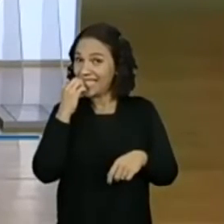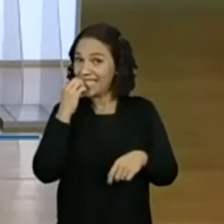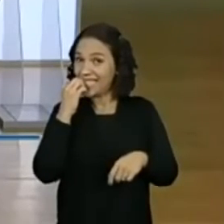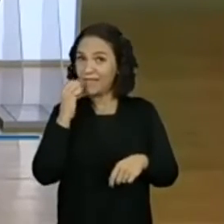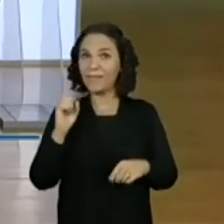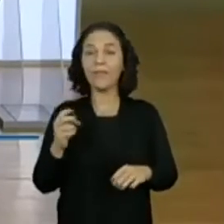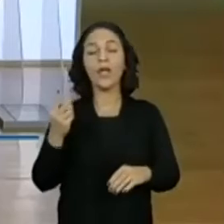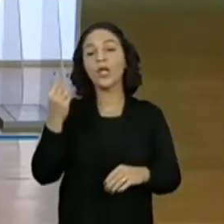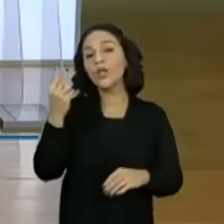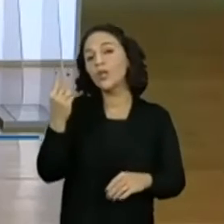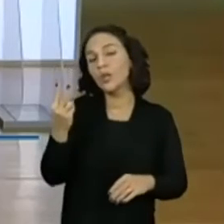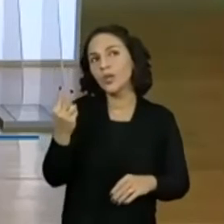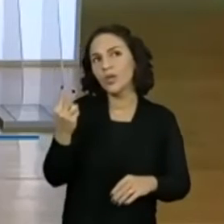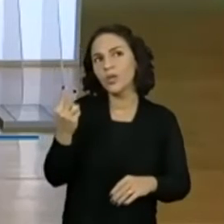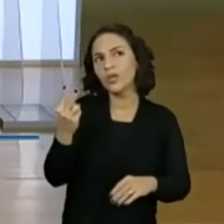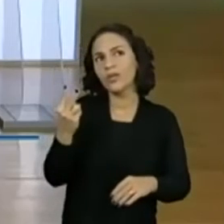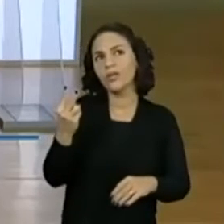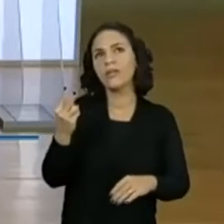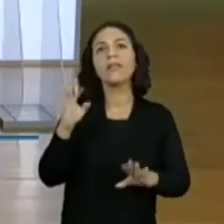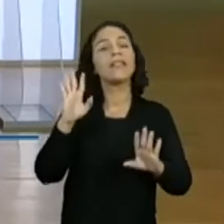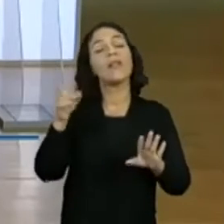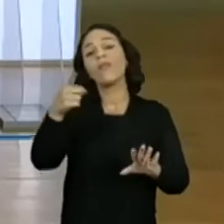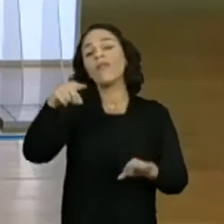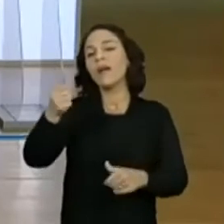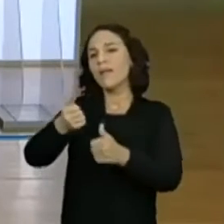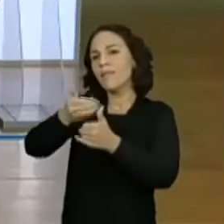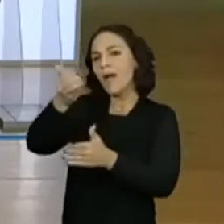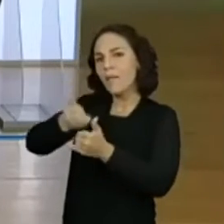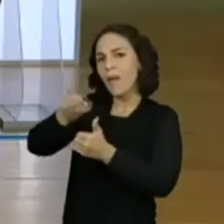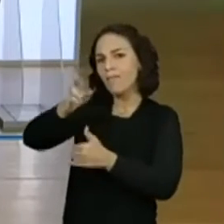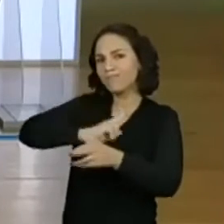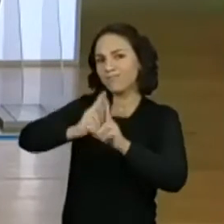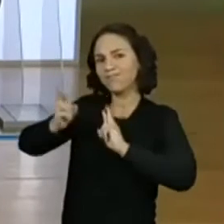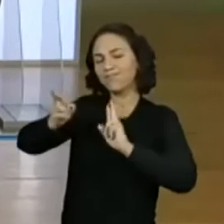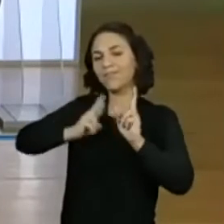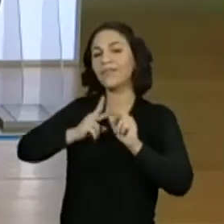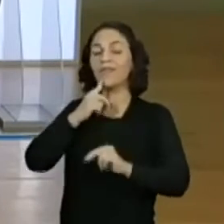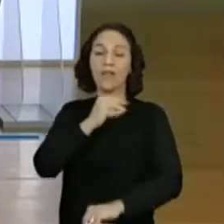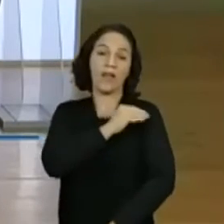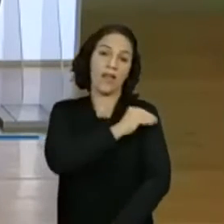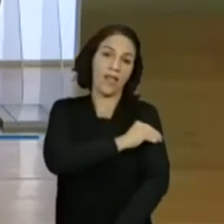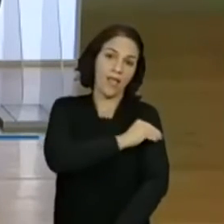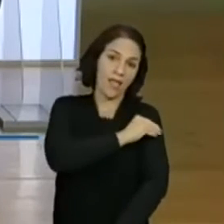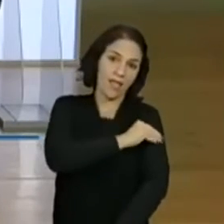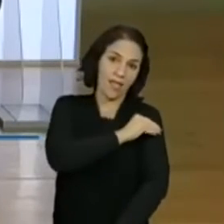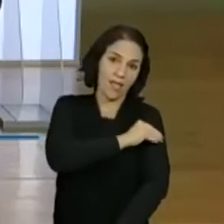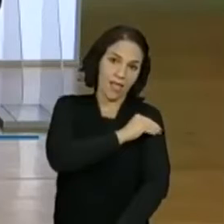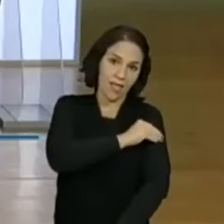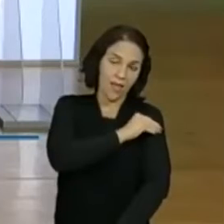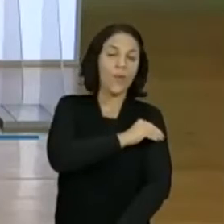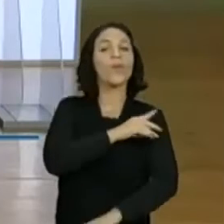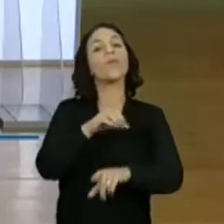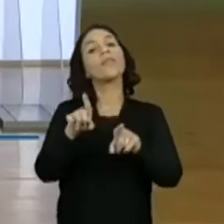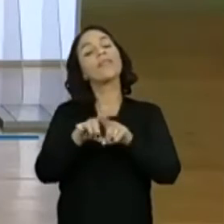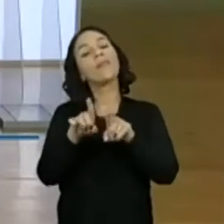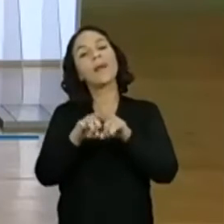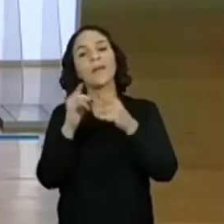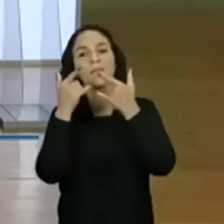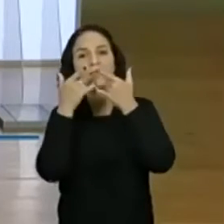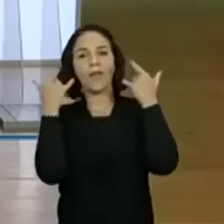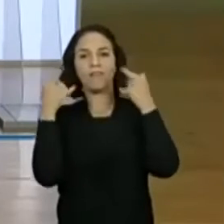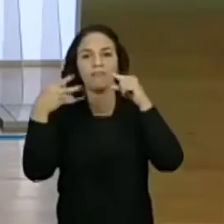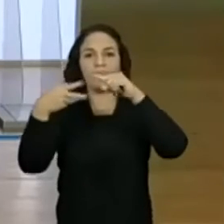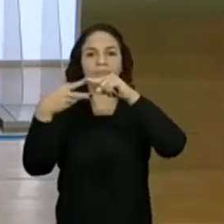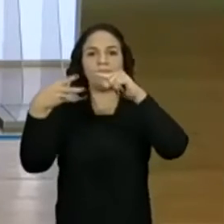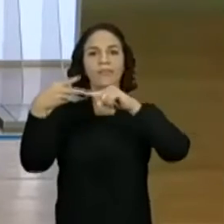Vocês... Dois... Pro não pode dar spoiler. Não, é que eles já estão colocando ali, ó. Álcool e máscara. São os dois elementos que